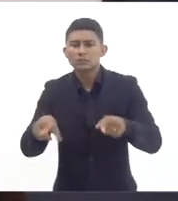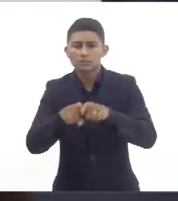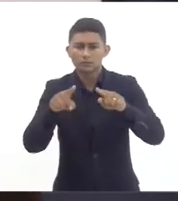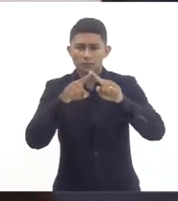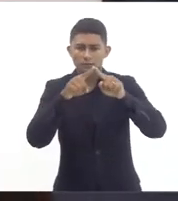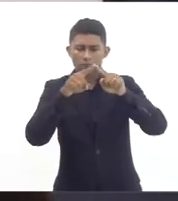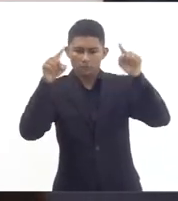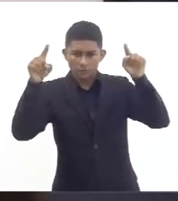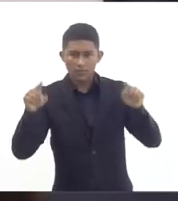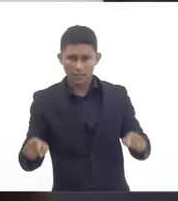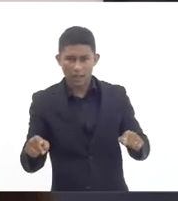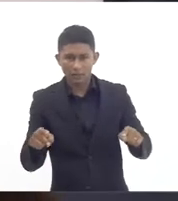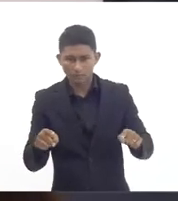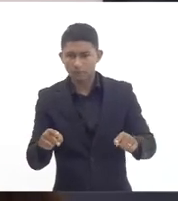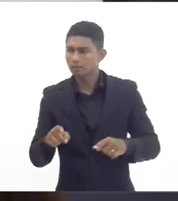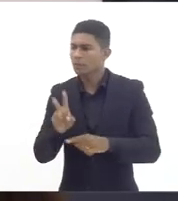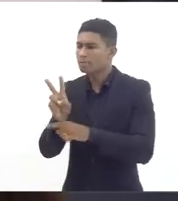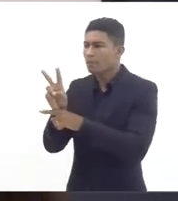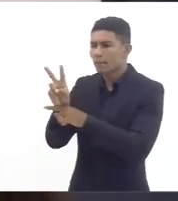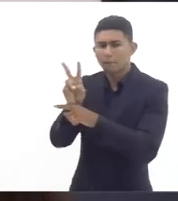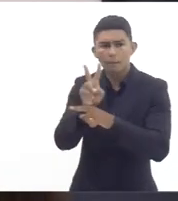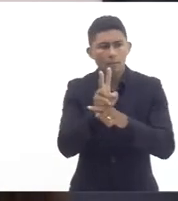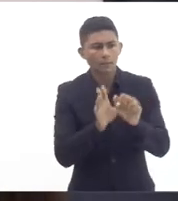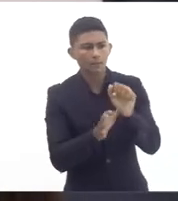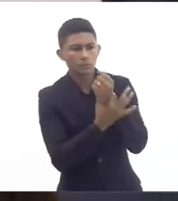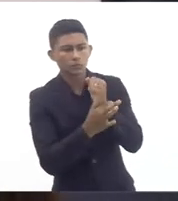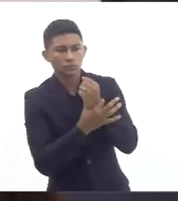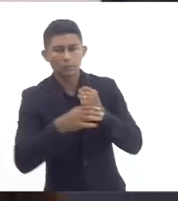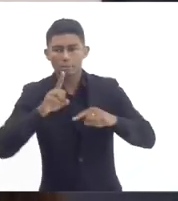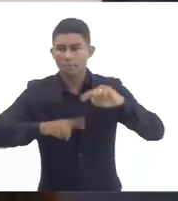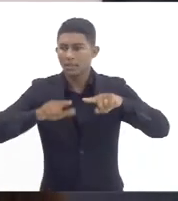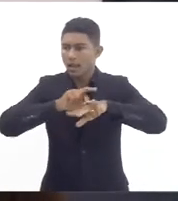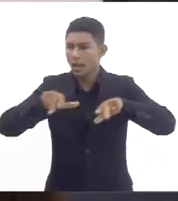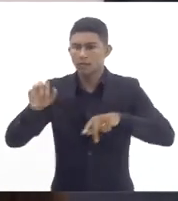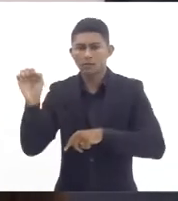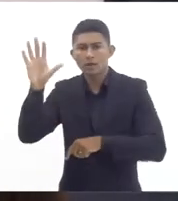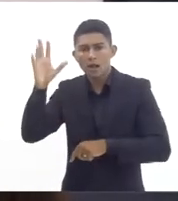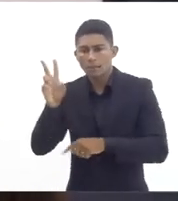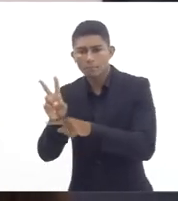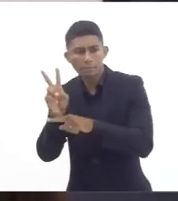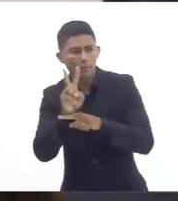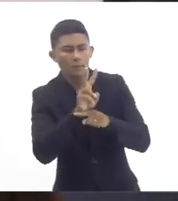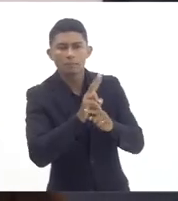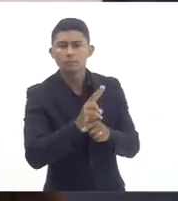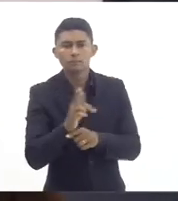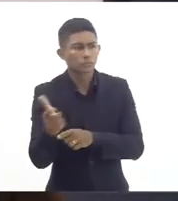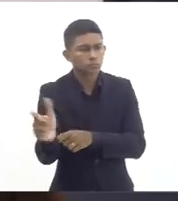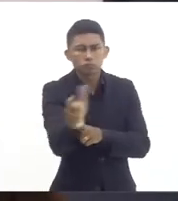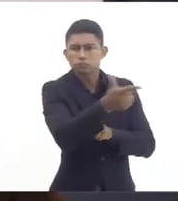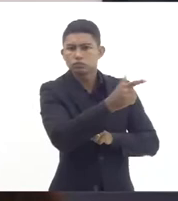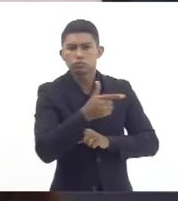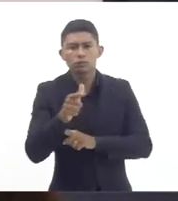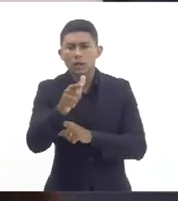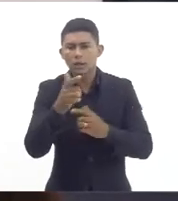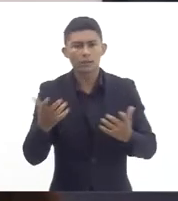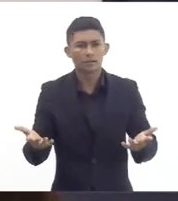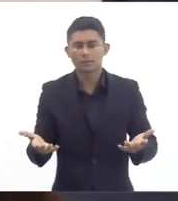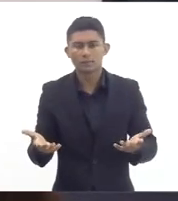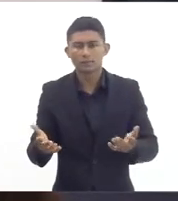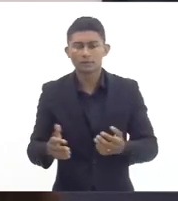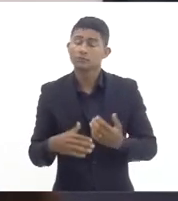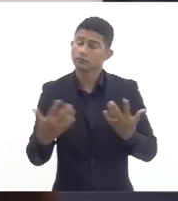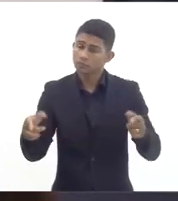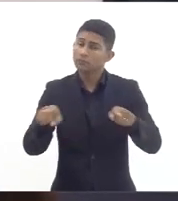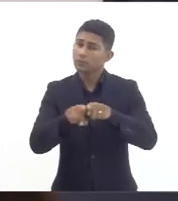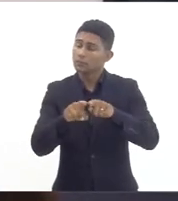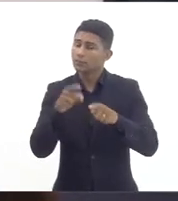para garantir essa segurança desse material e só para completar deputado só um minutinho só destacar o seguinte